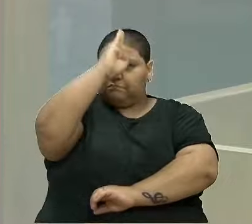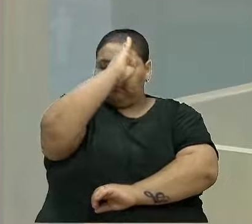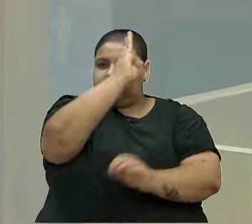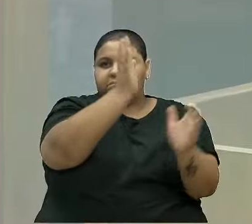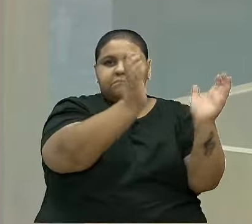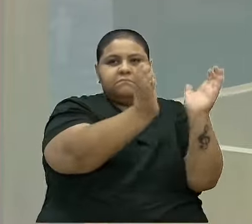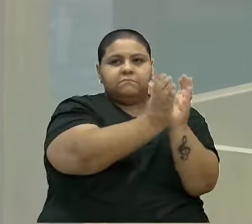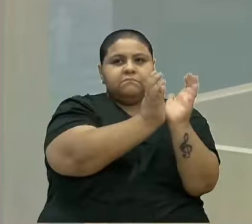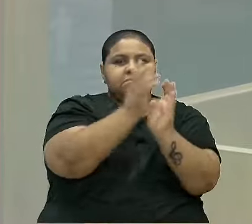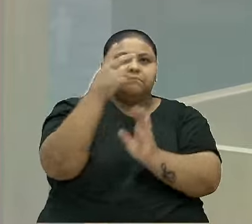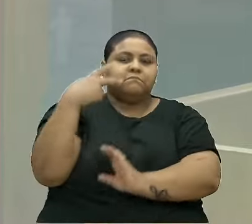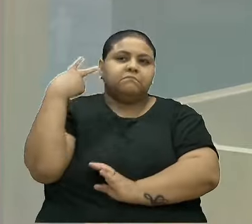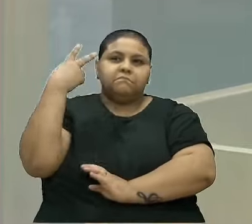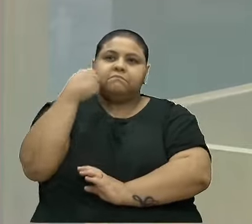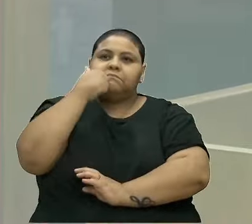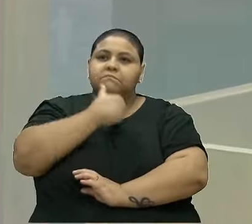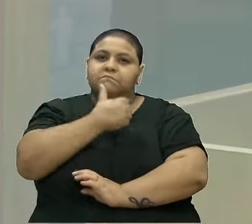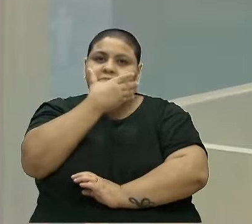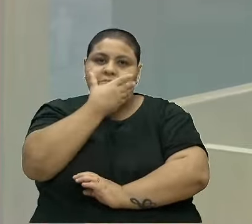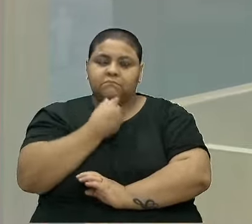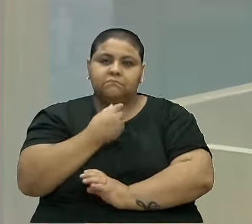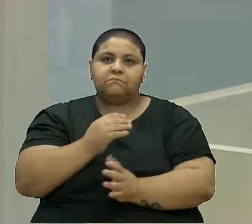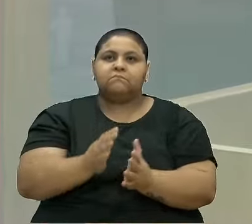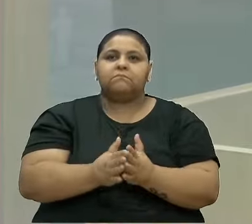vereadores, colegas vereadoras.